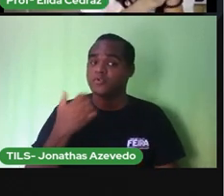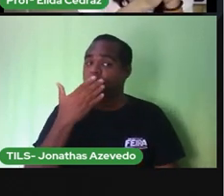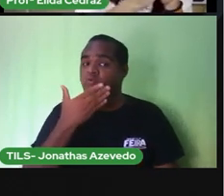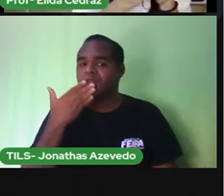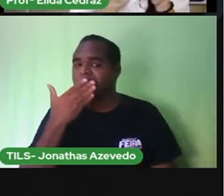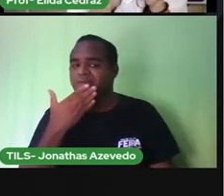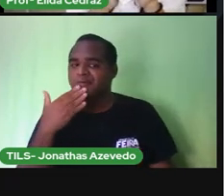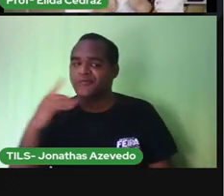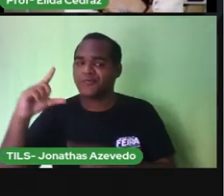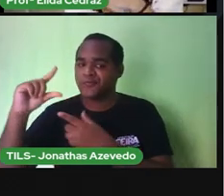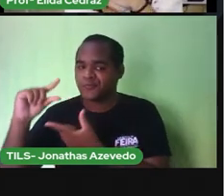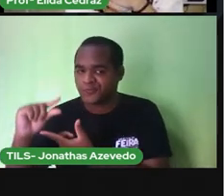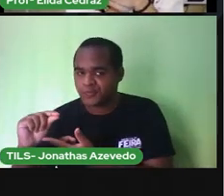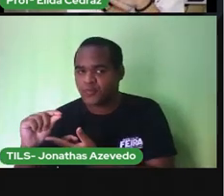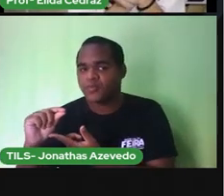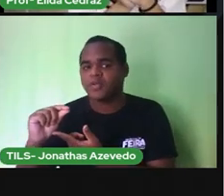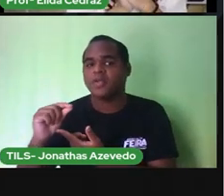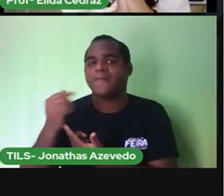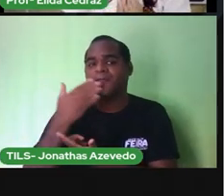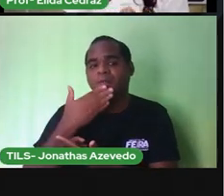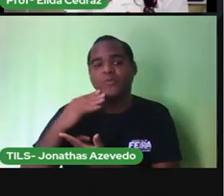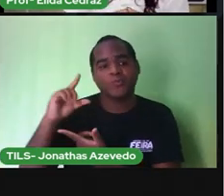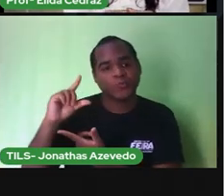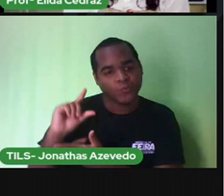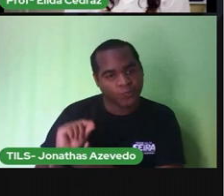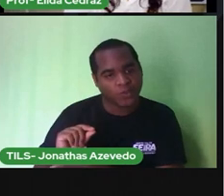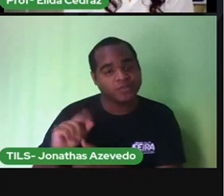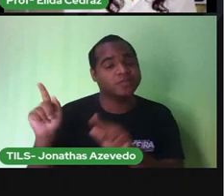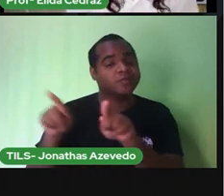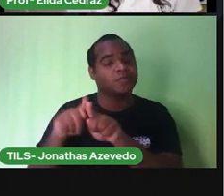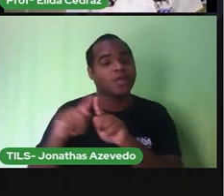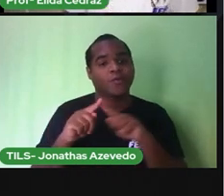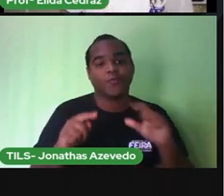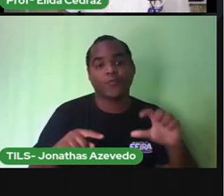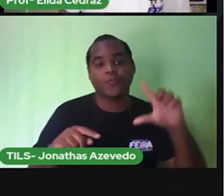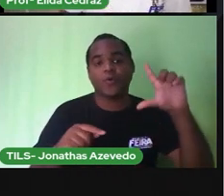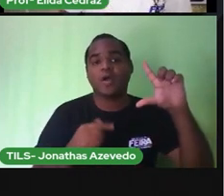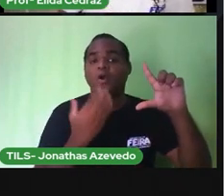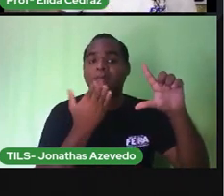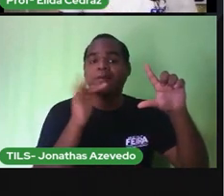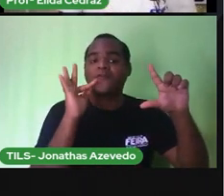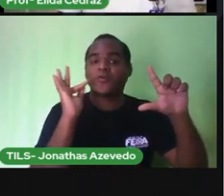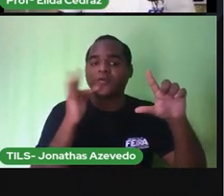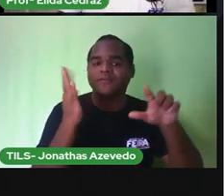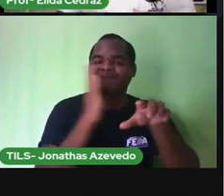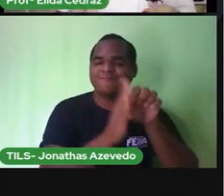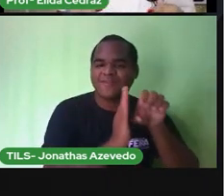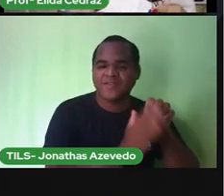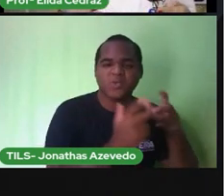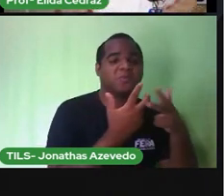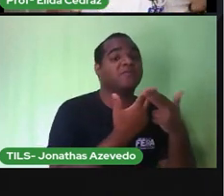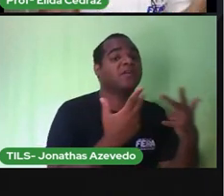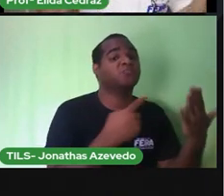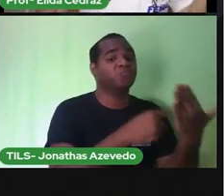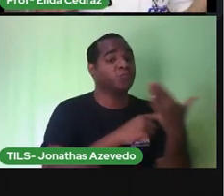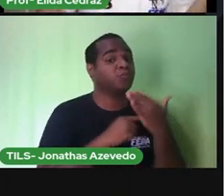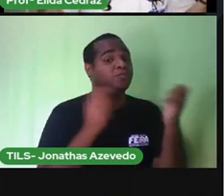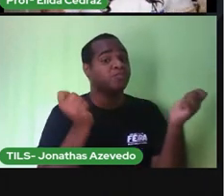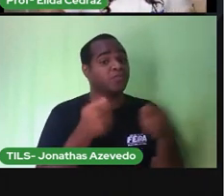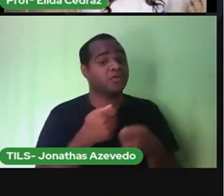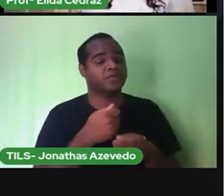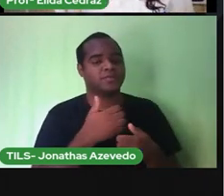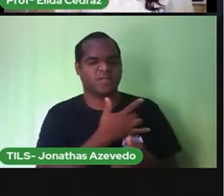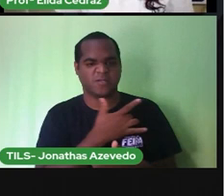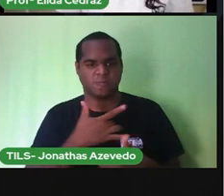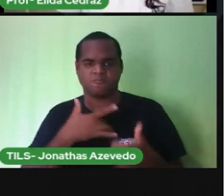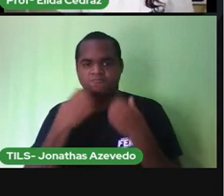açúcar, menos doce e aumentar a quantidade de frutas e verduras pra que a gente tenha um